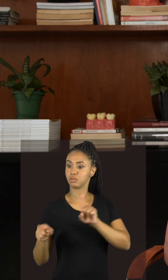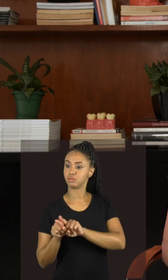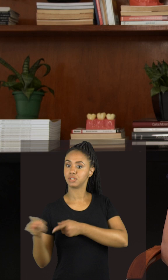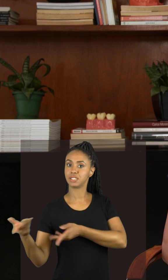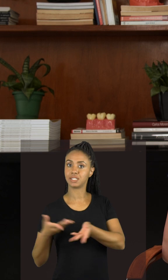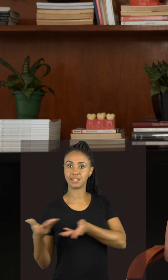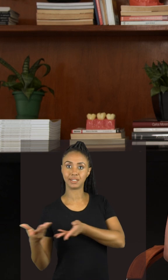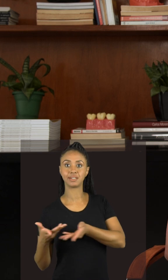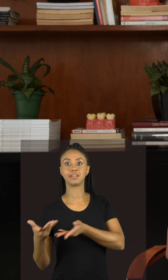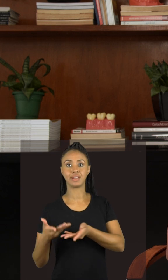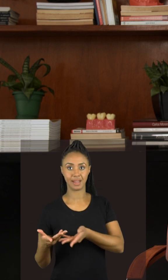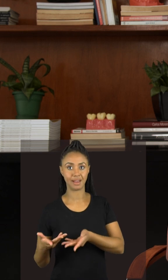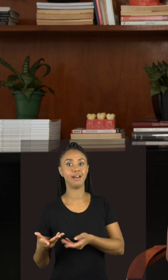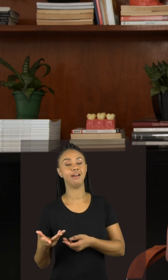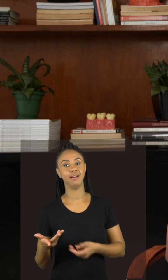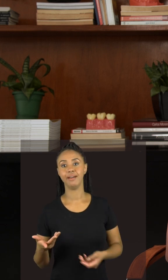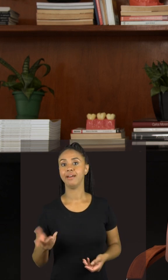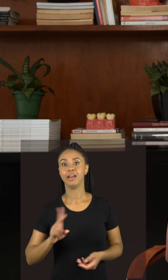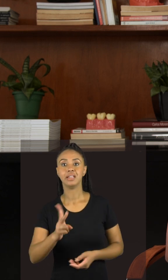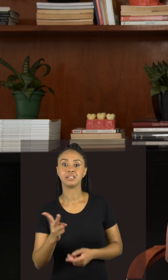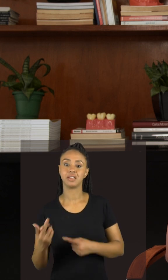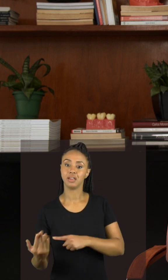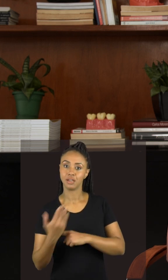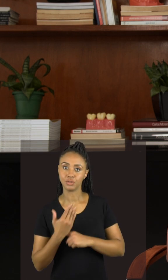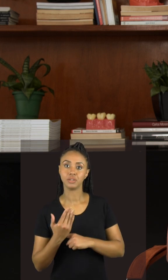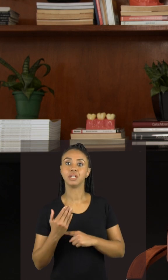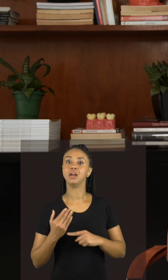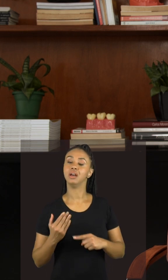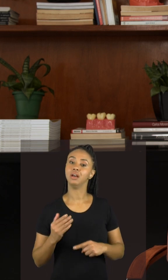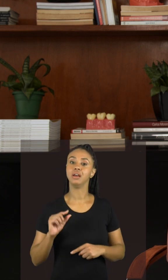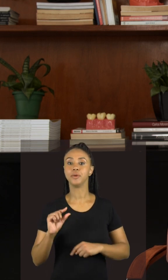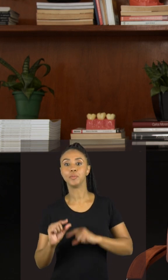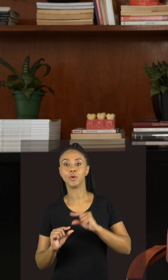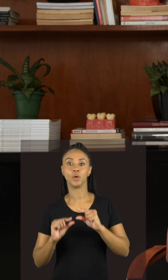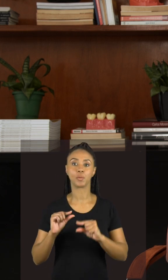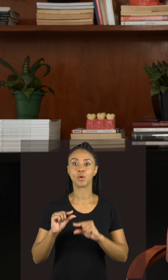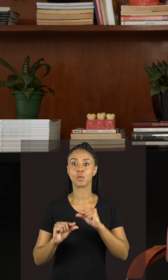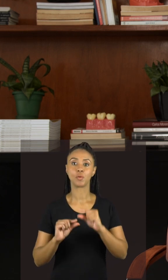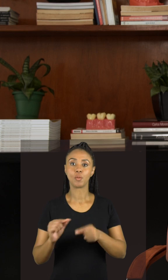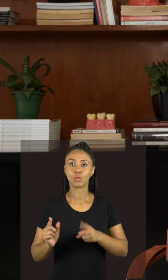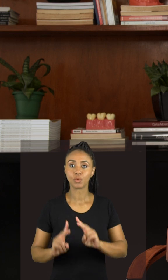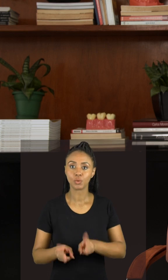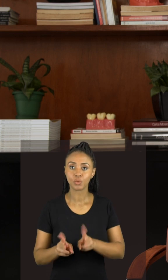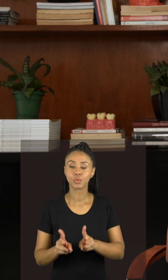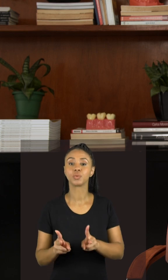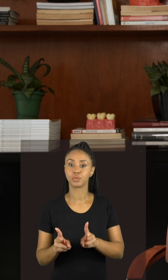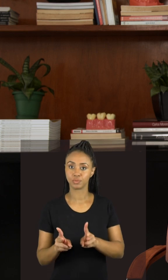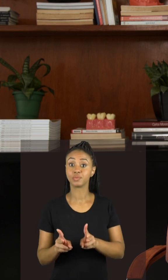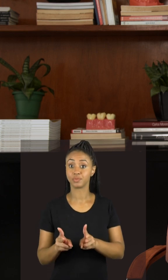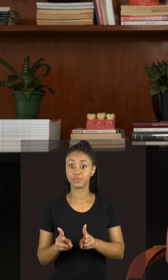ter alguém ali sempre para te ajudar e aí os dois permanecerem no caminho